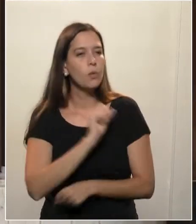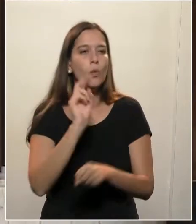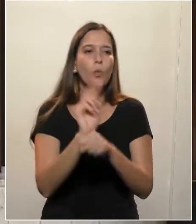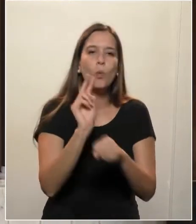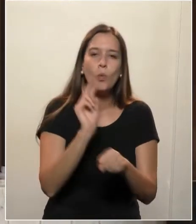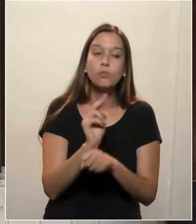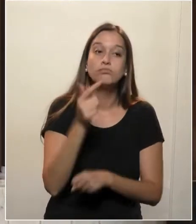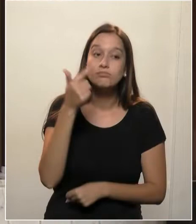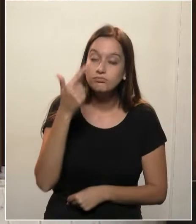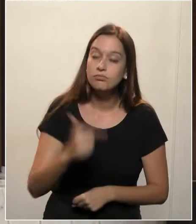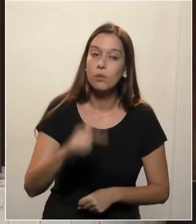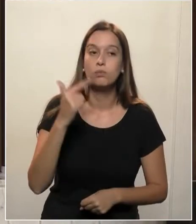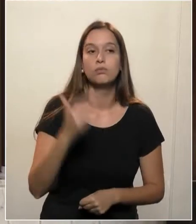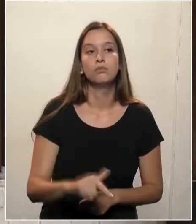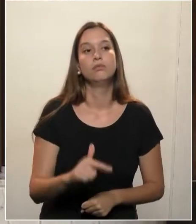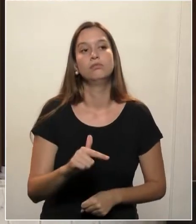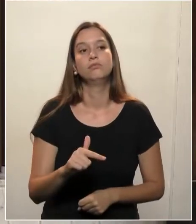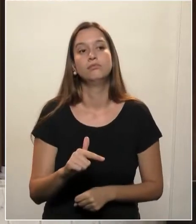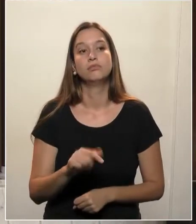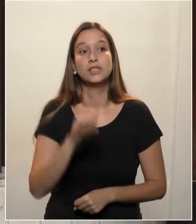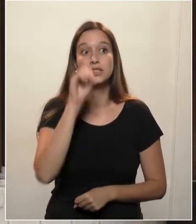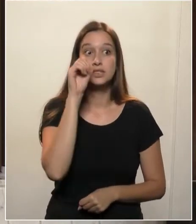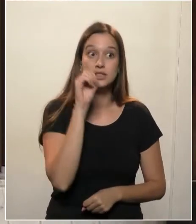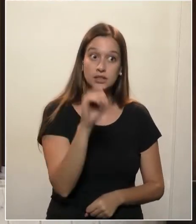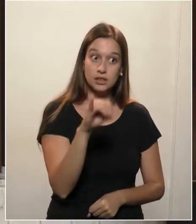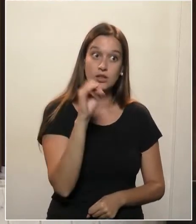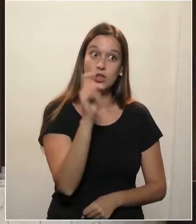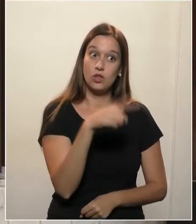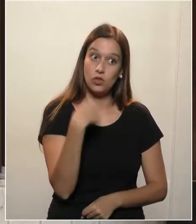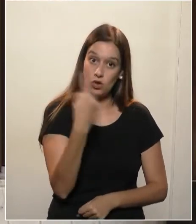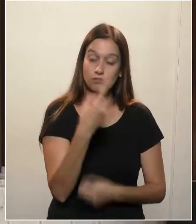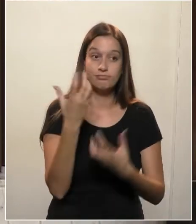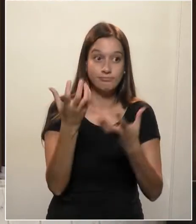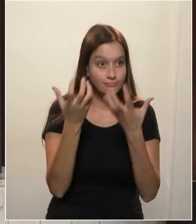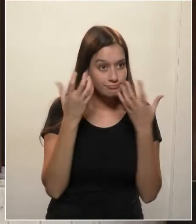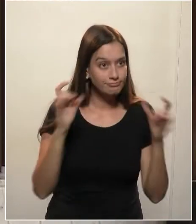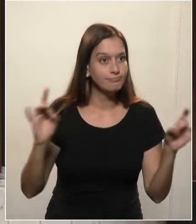se a gente tem que tomar medida é agora, para fazer o quê?